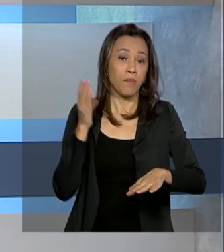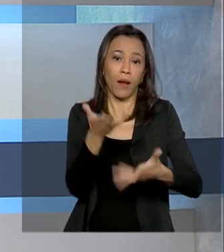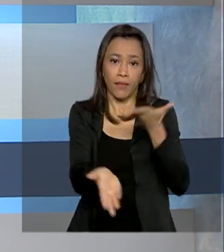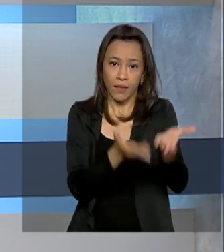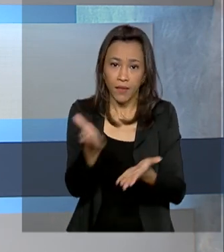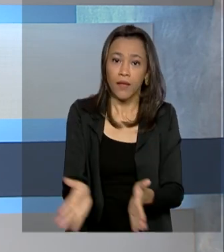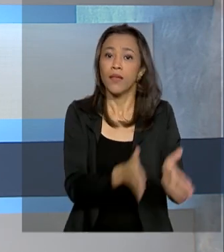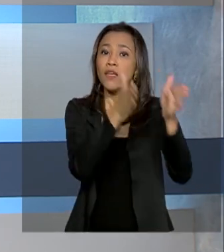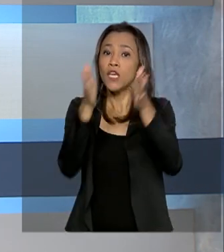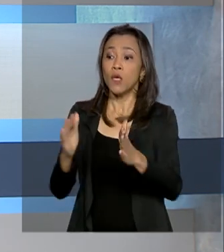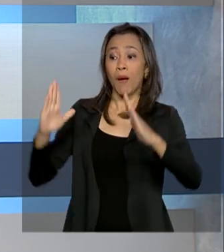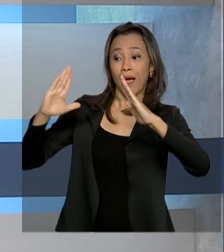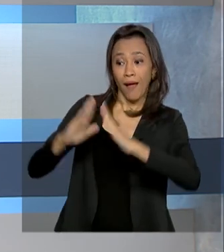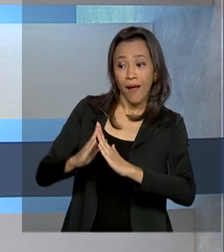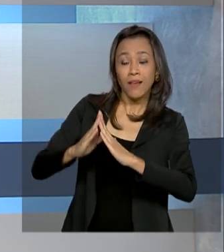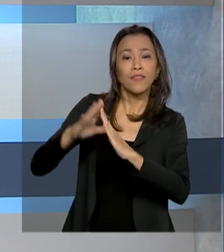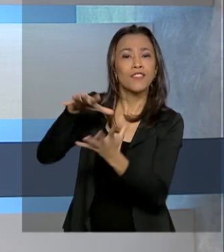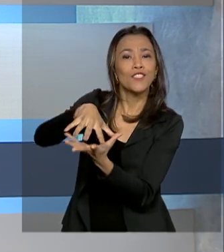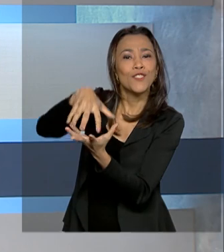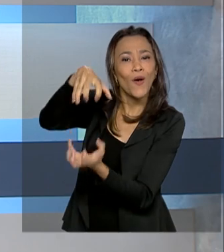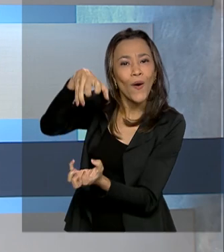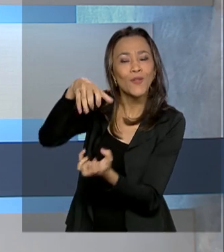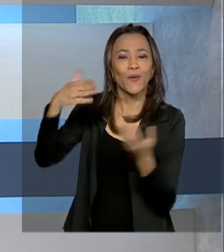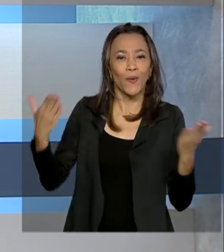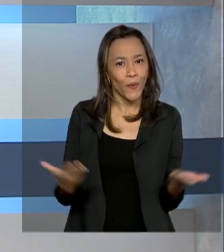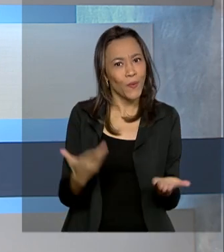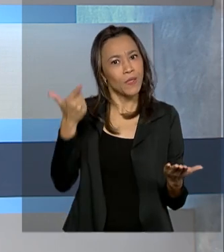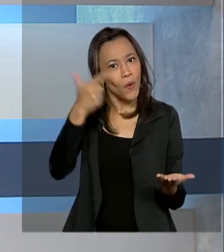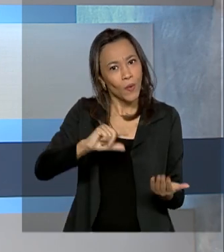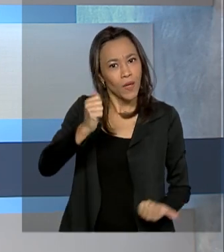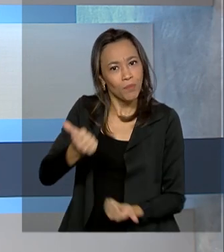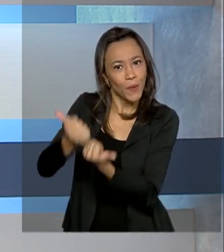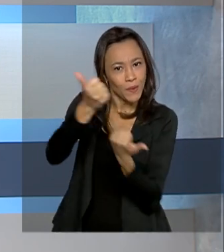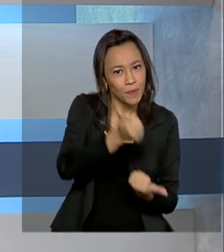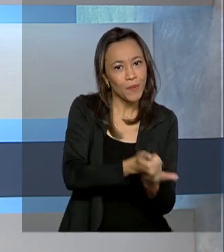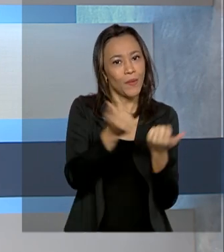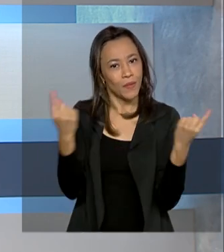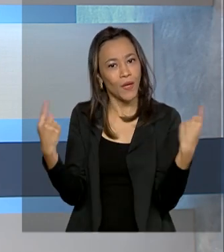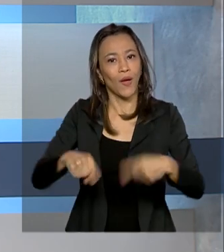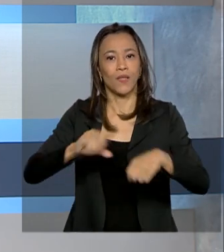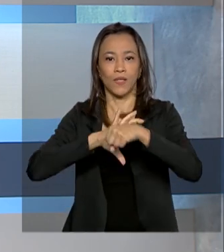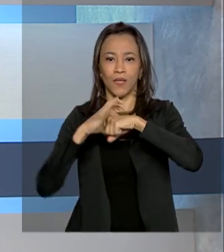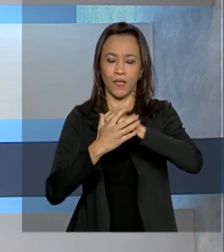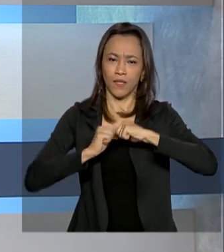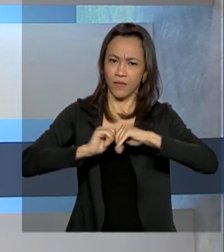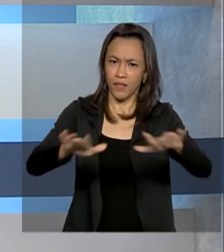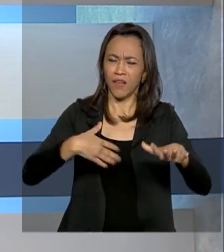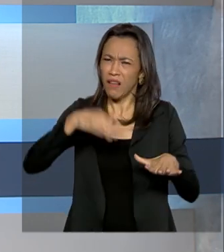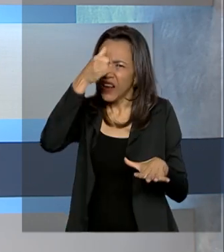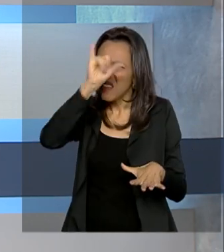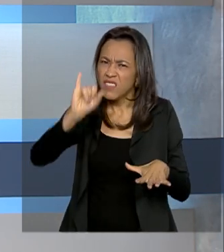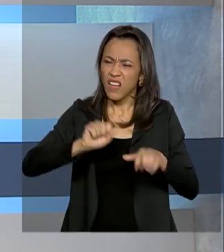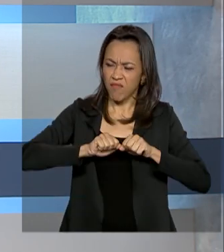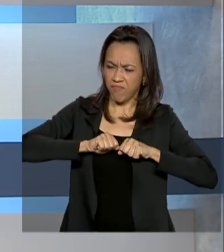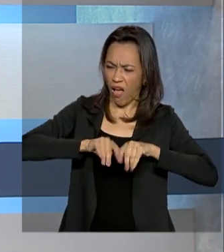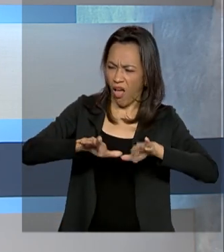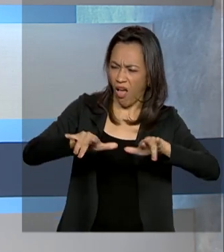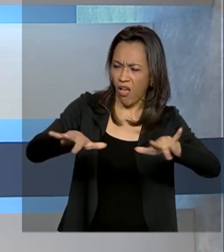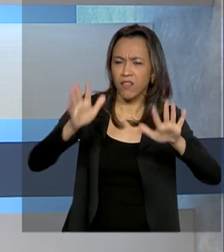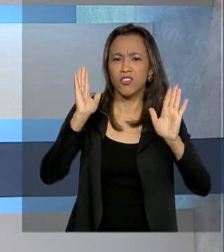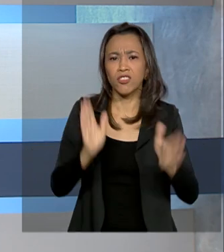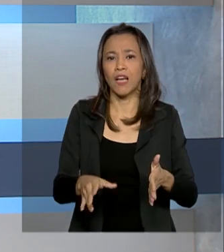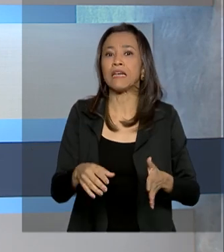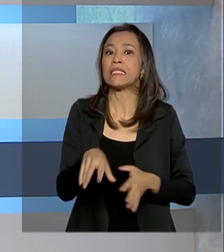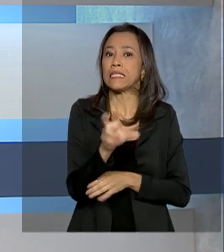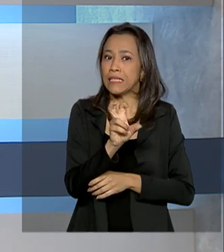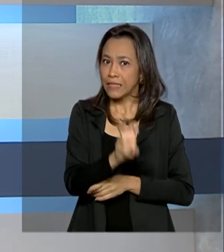Fundação Doutor Thomas, receberão hoje mais um aporte no combate ao coronavírus. Para evitar a transmissão da doença, que já infectou cerca